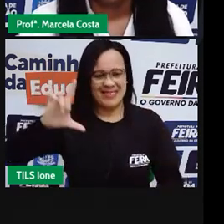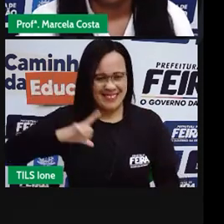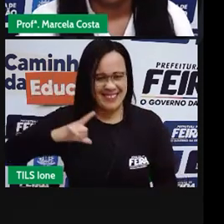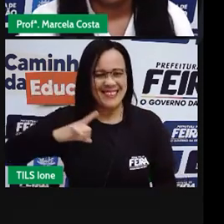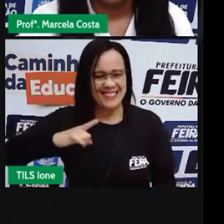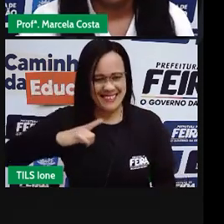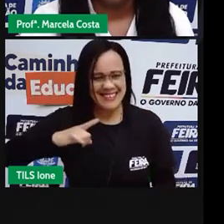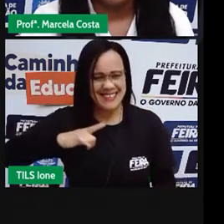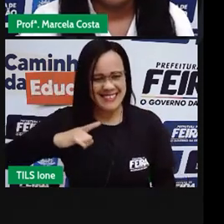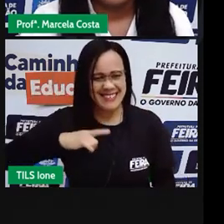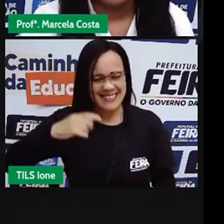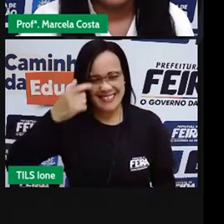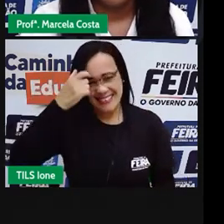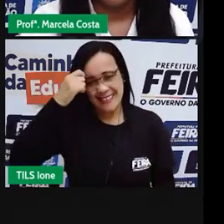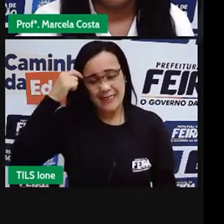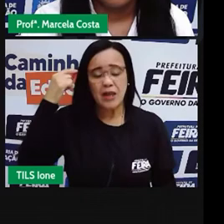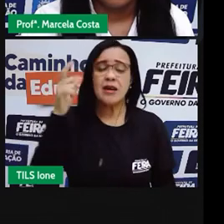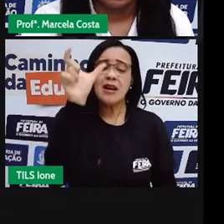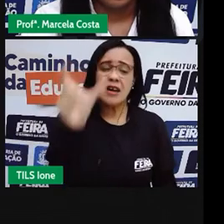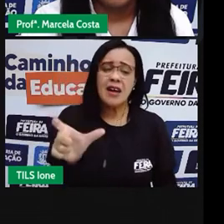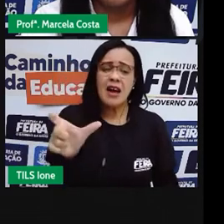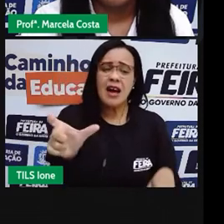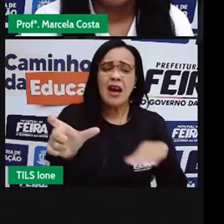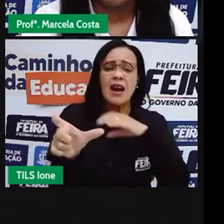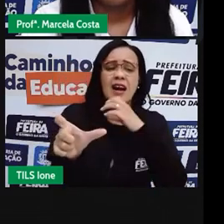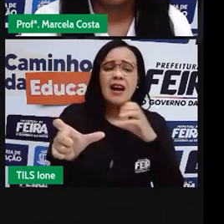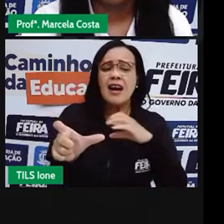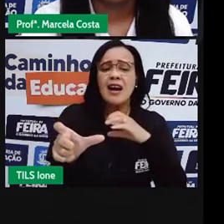Que animal é esse que eu estou falando?